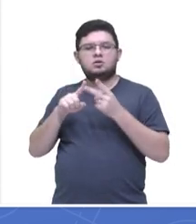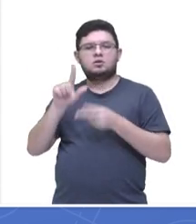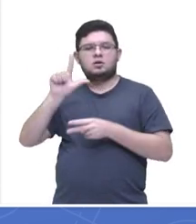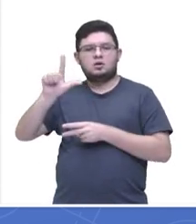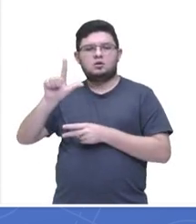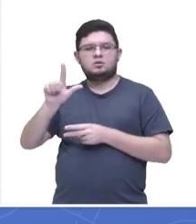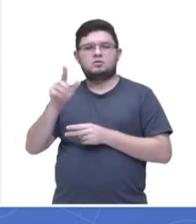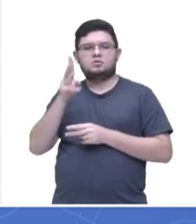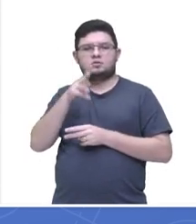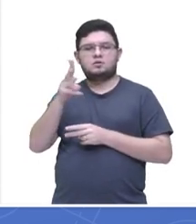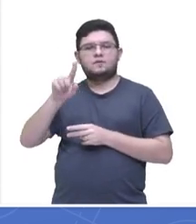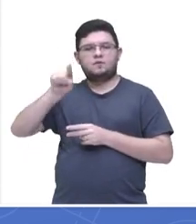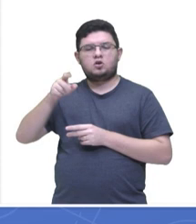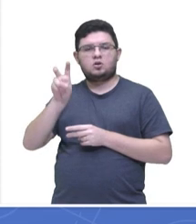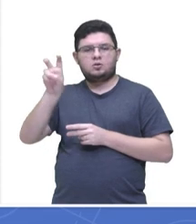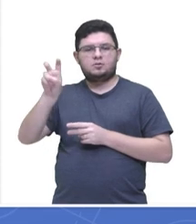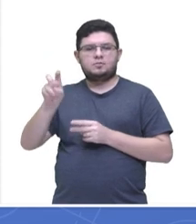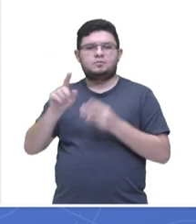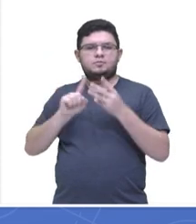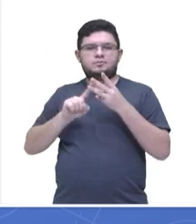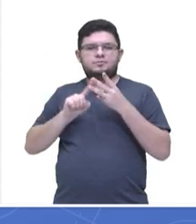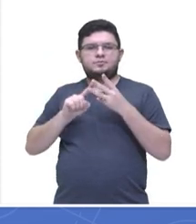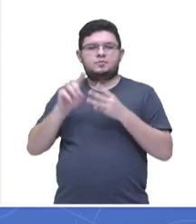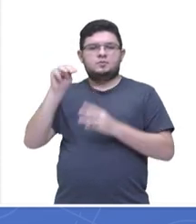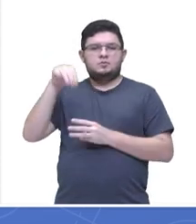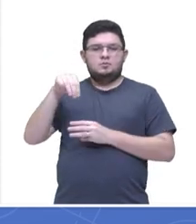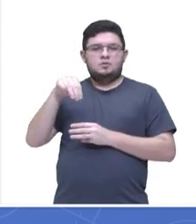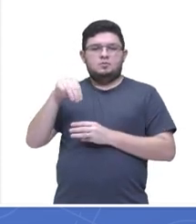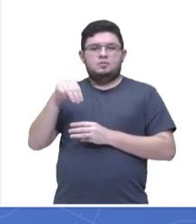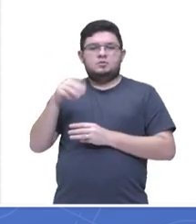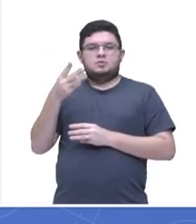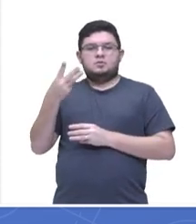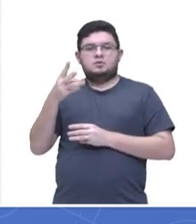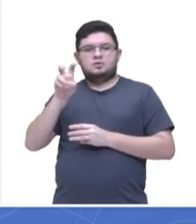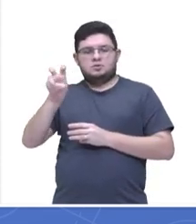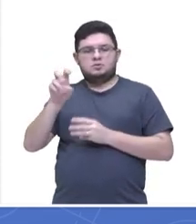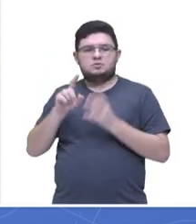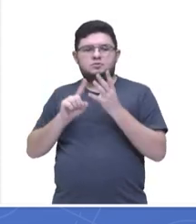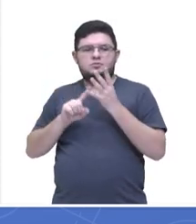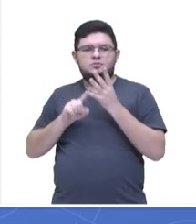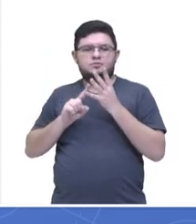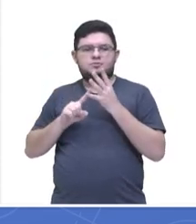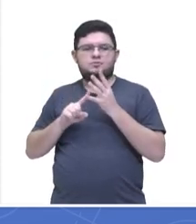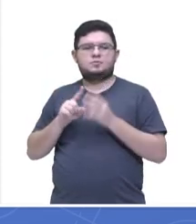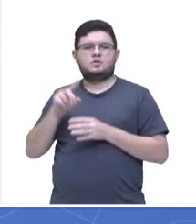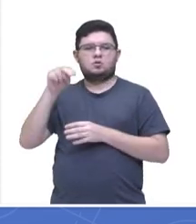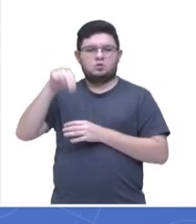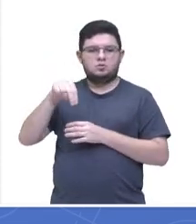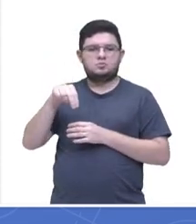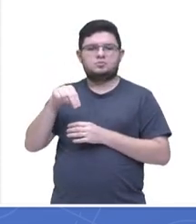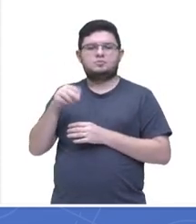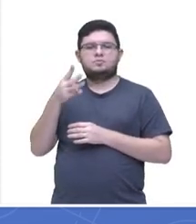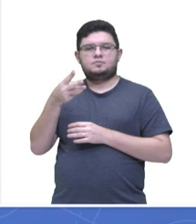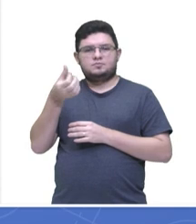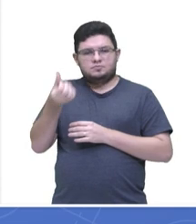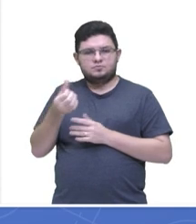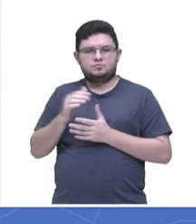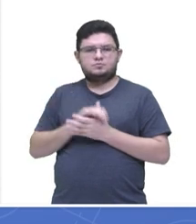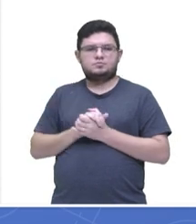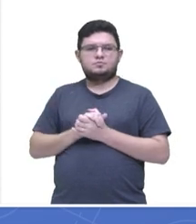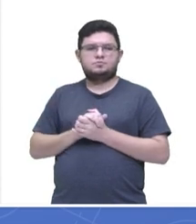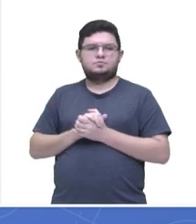candidato L 33,5, o candidato M 35, o candidato N 36